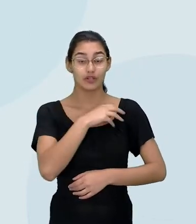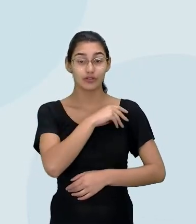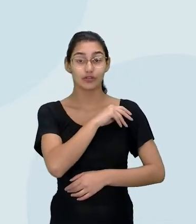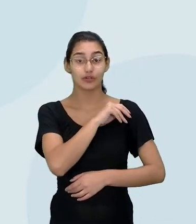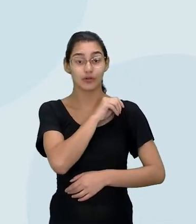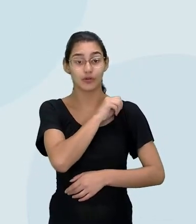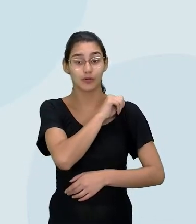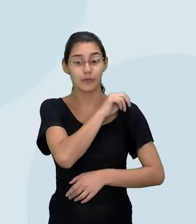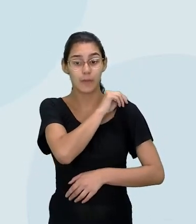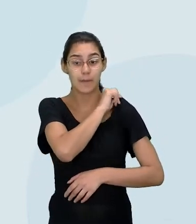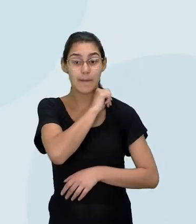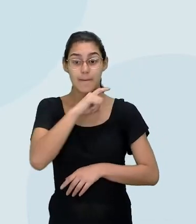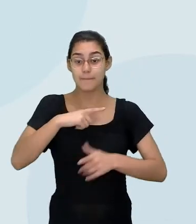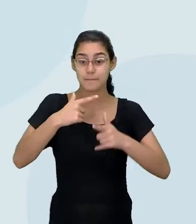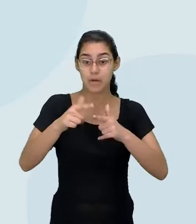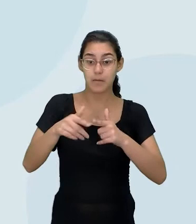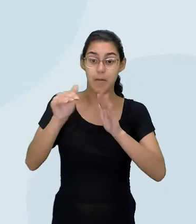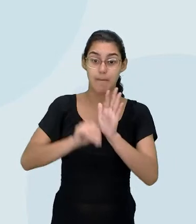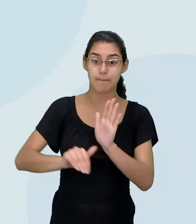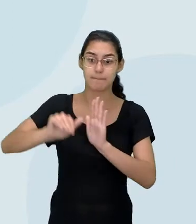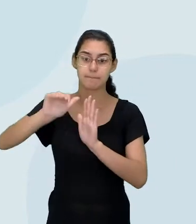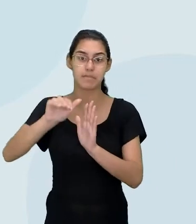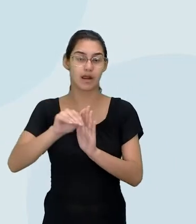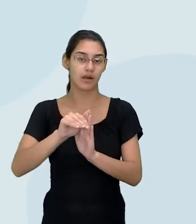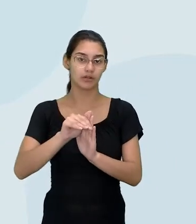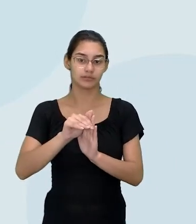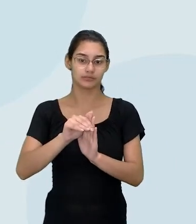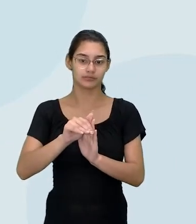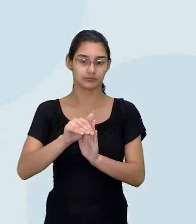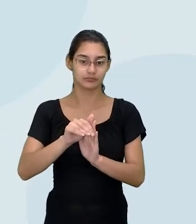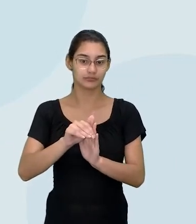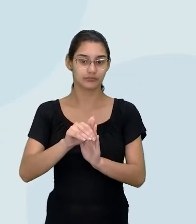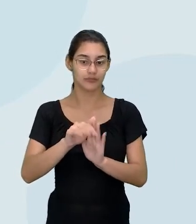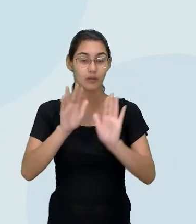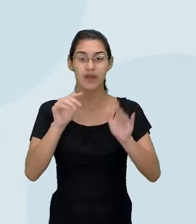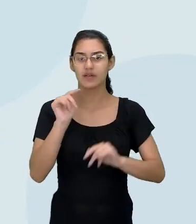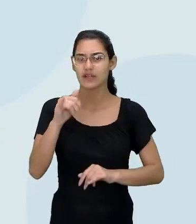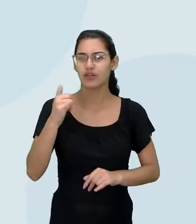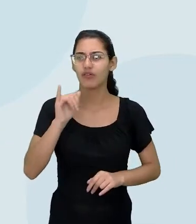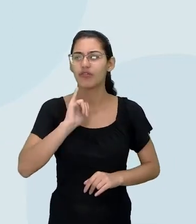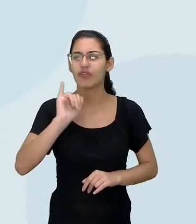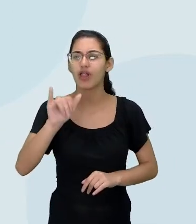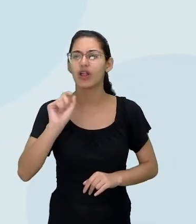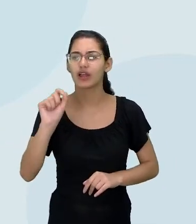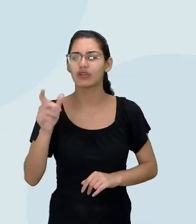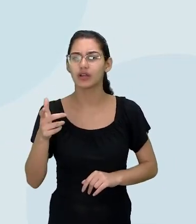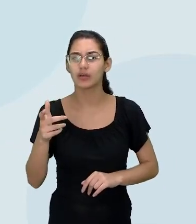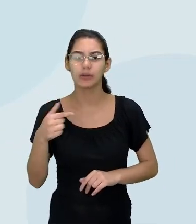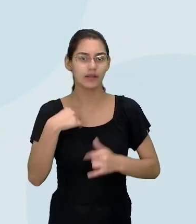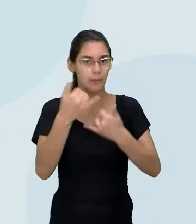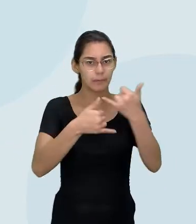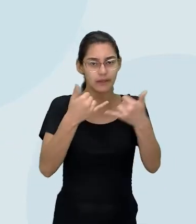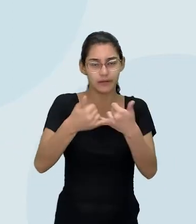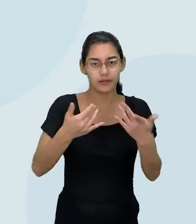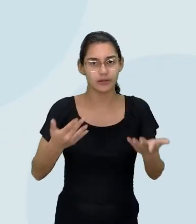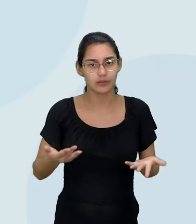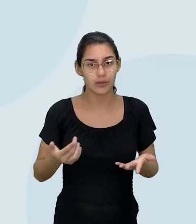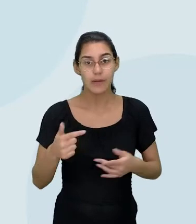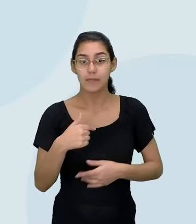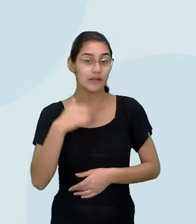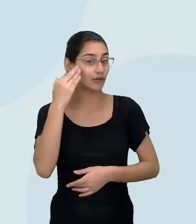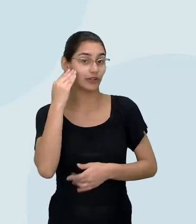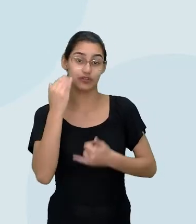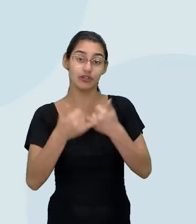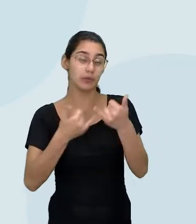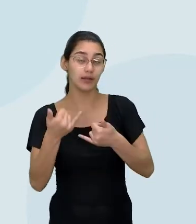pode gerar um problema muito maior de, tipo, mano, mas você não falou aquilo? Pô, cara, mas eu estava brincando. Mas eu